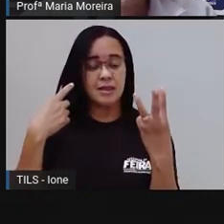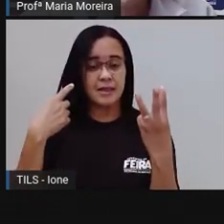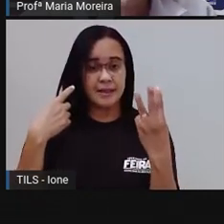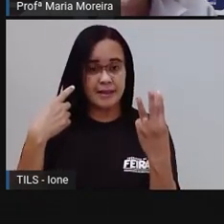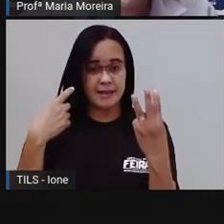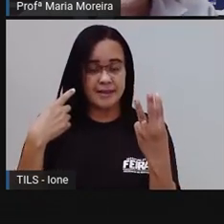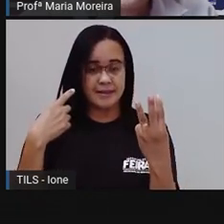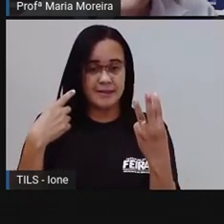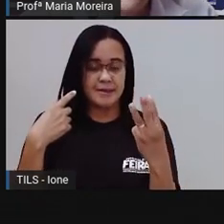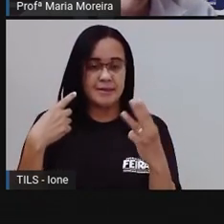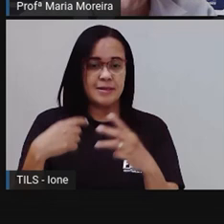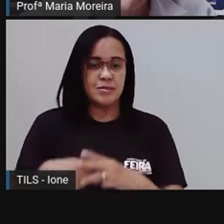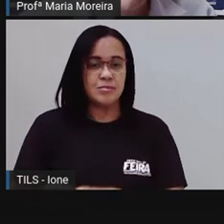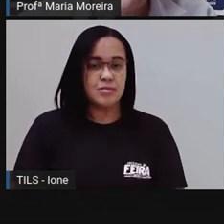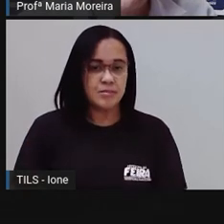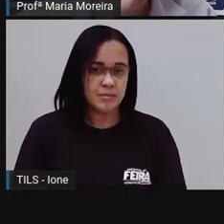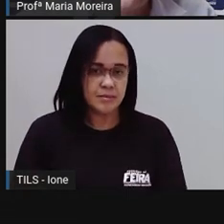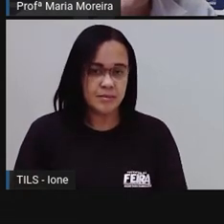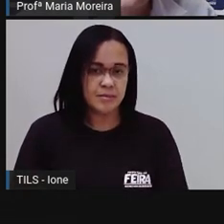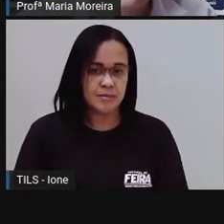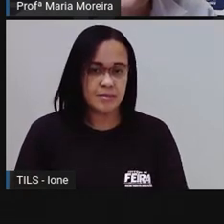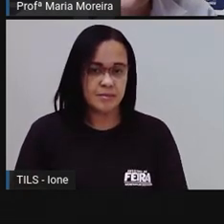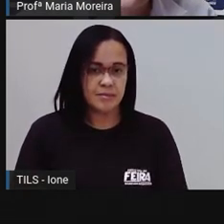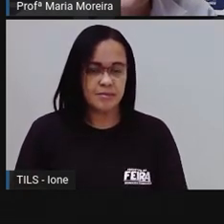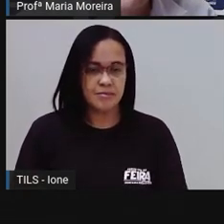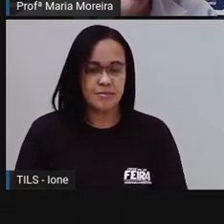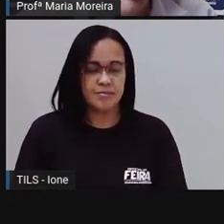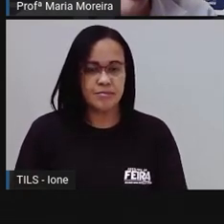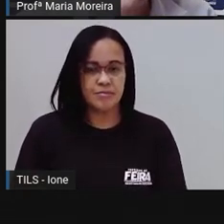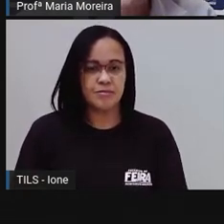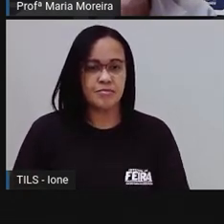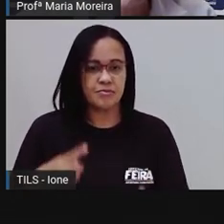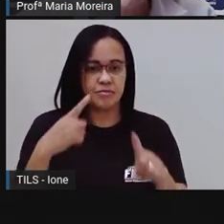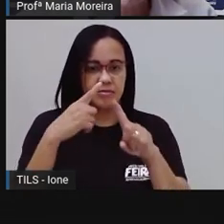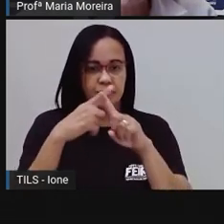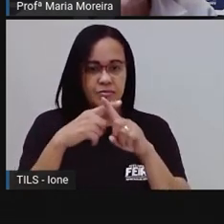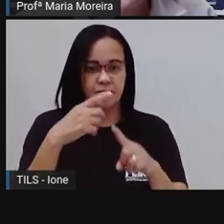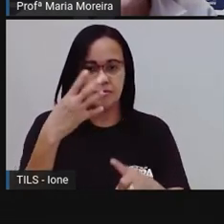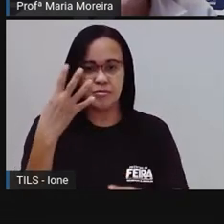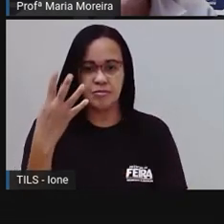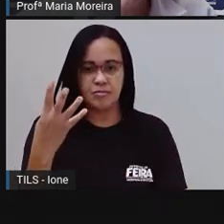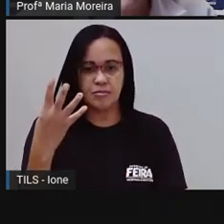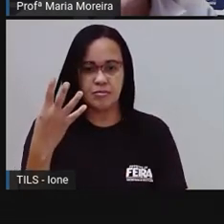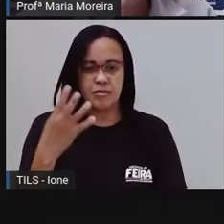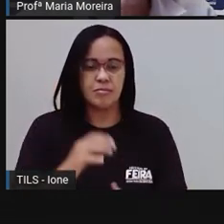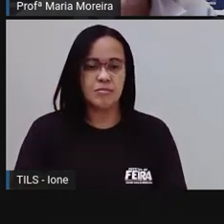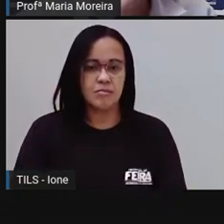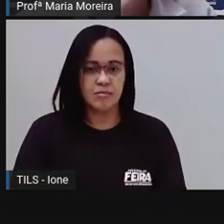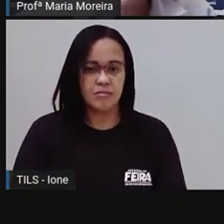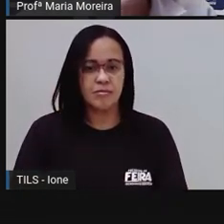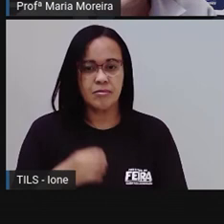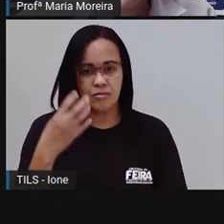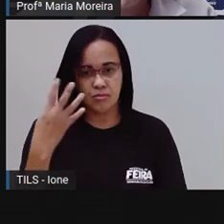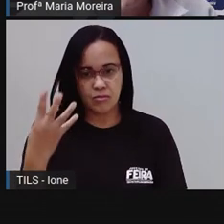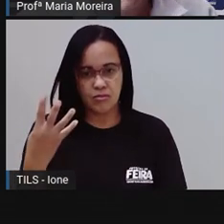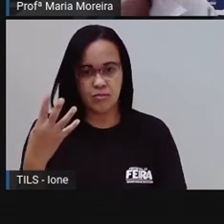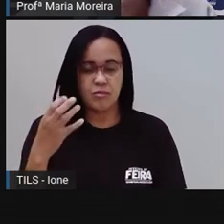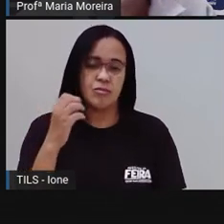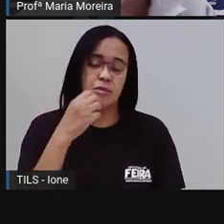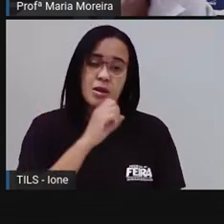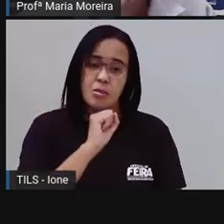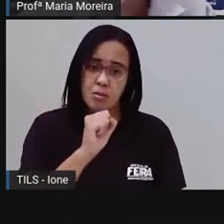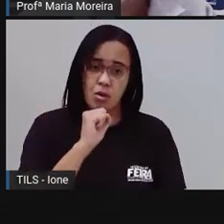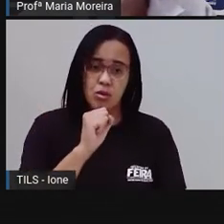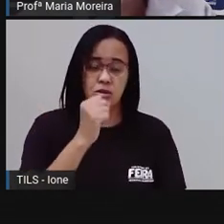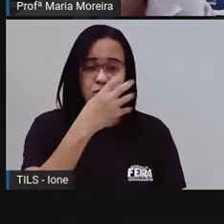Doze. Que seria o mesmo de, ó, fazer o seguinte. Quatro mais quatro mais quatro.